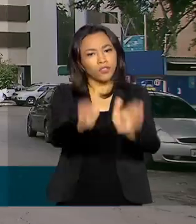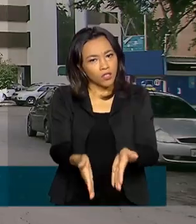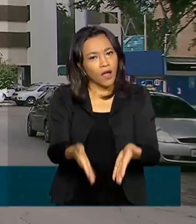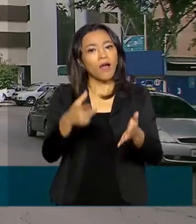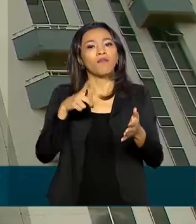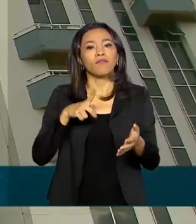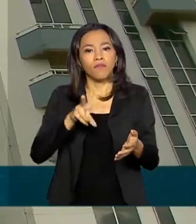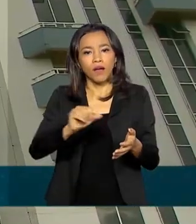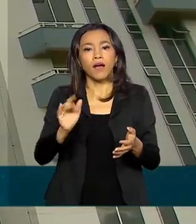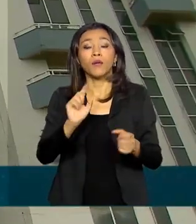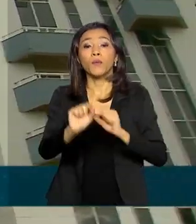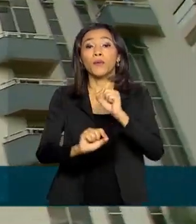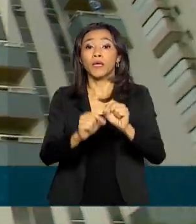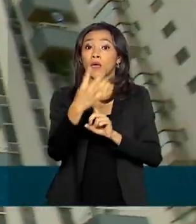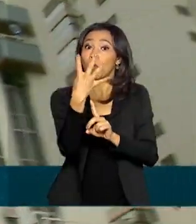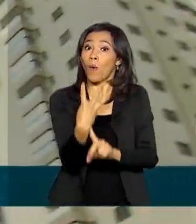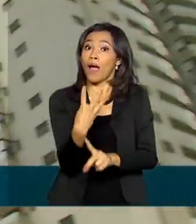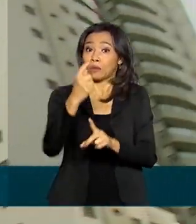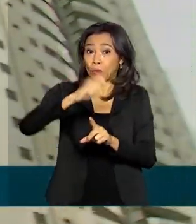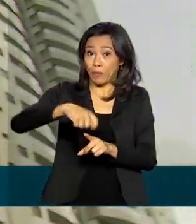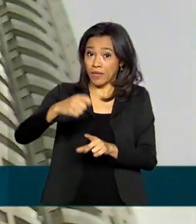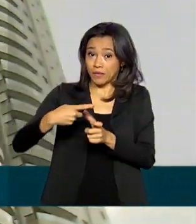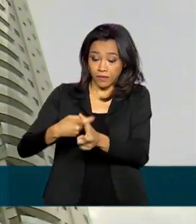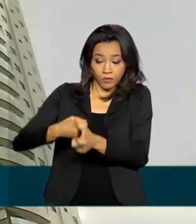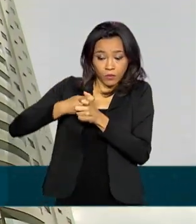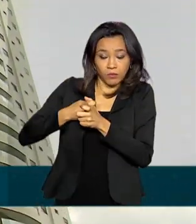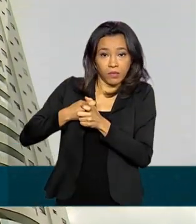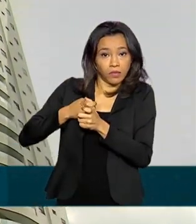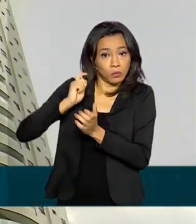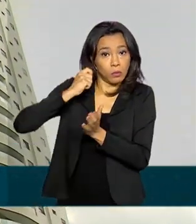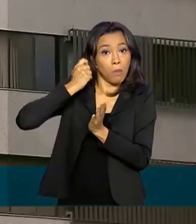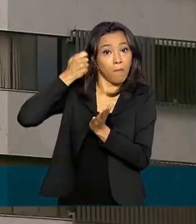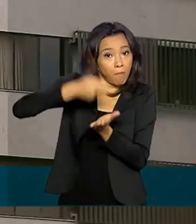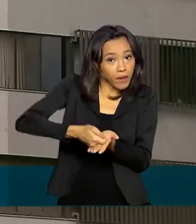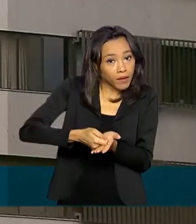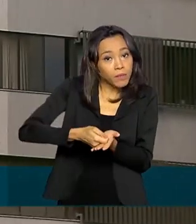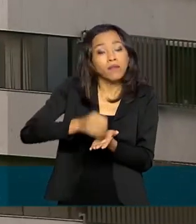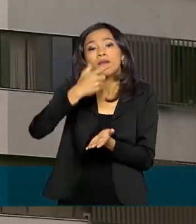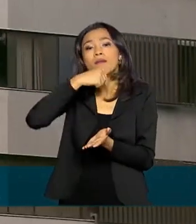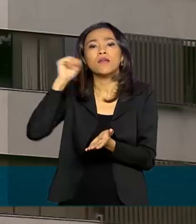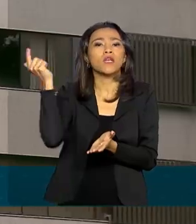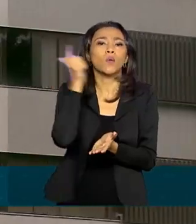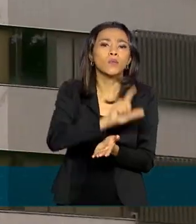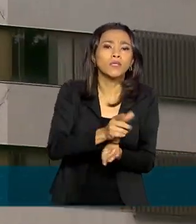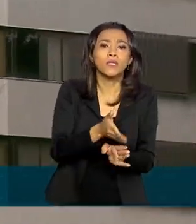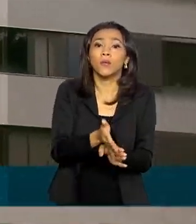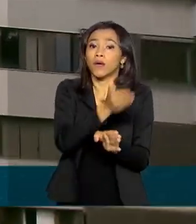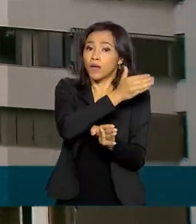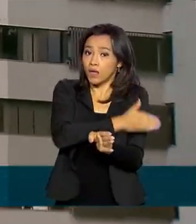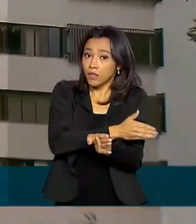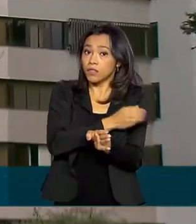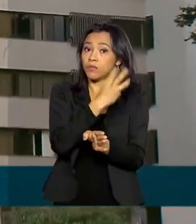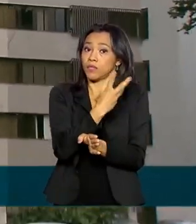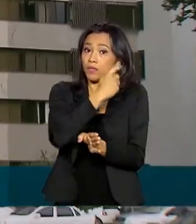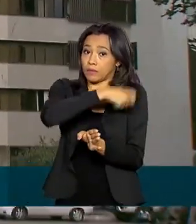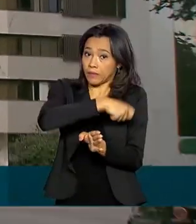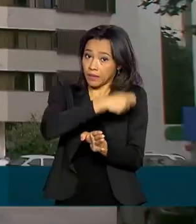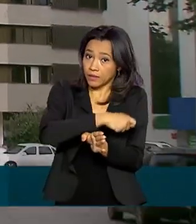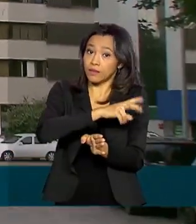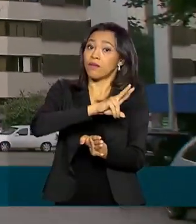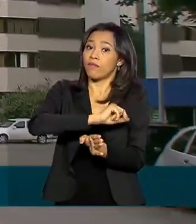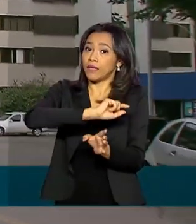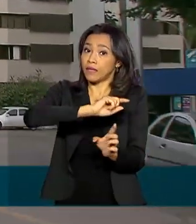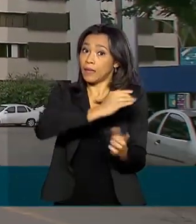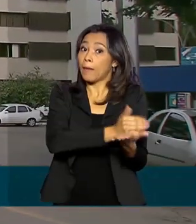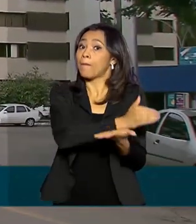o período total de quatro meses de pausa. Quem já tinha conseguido a suspensão temporária por três meses, terá a